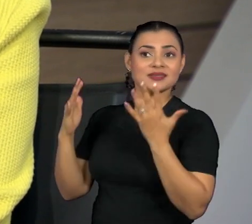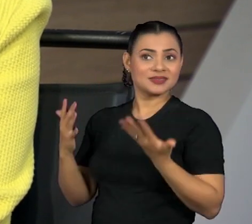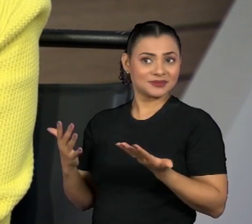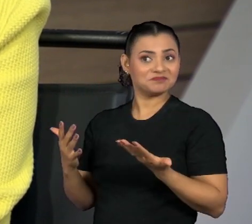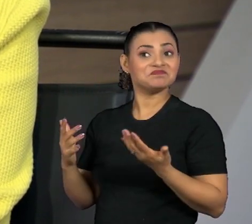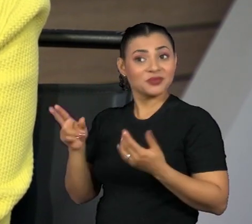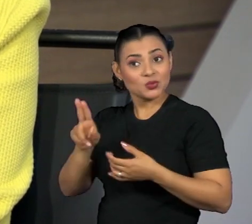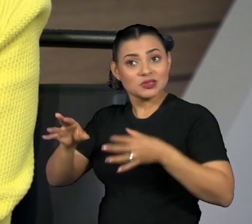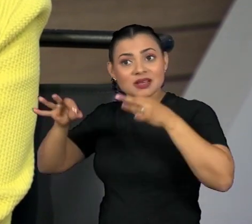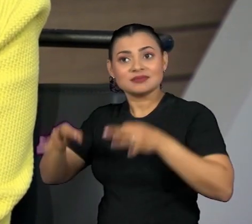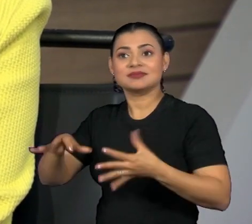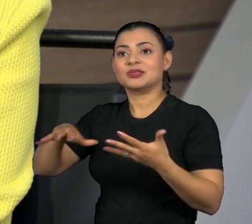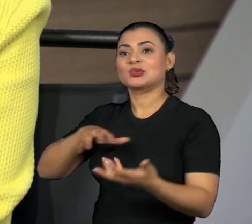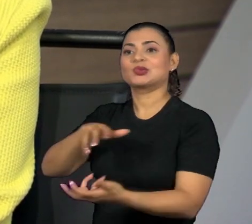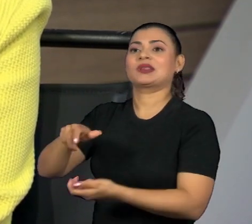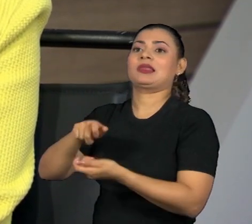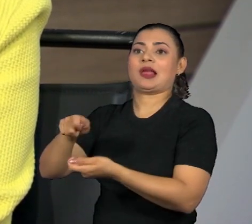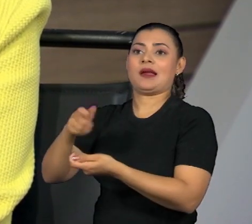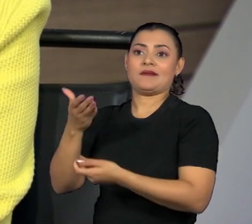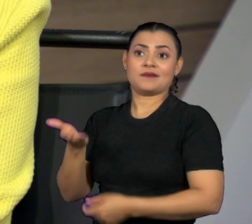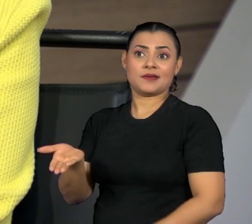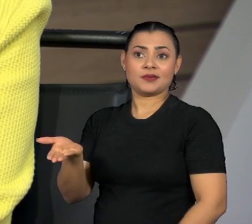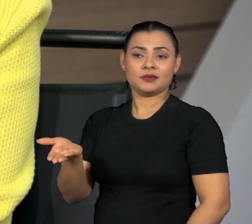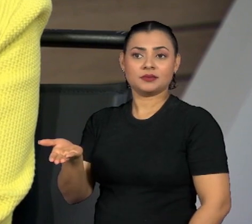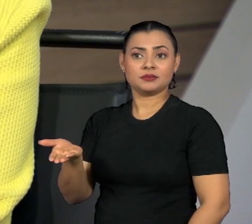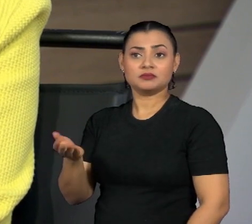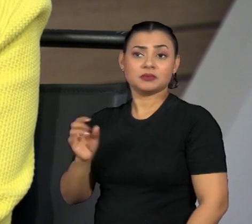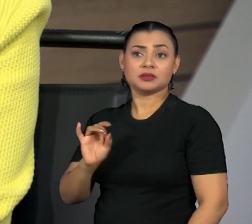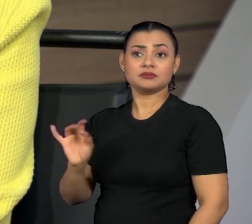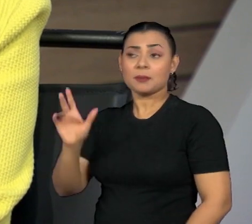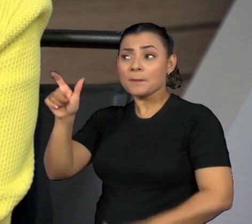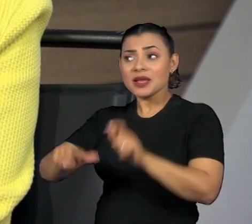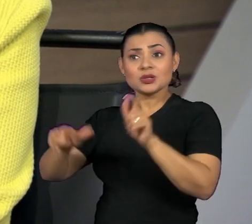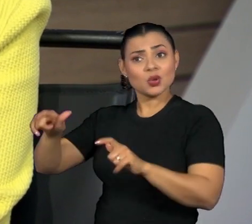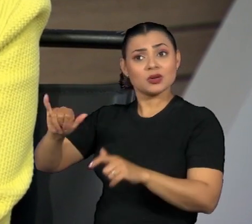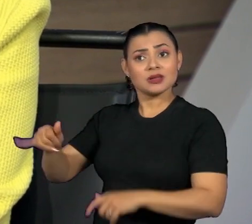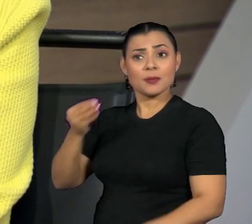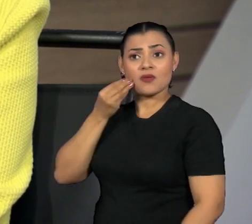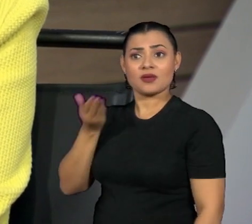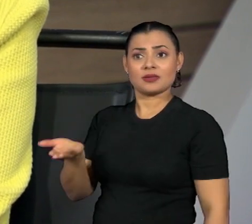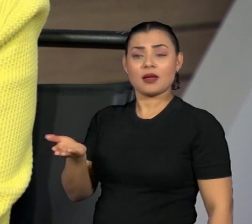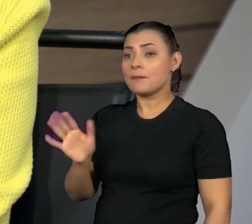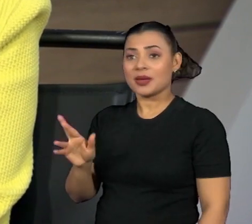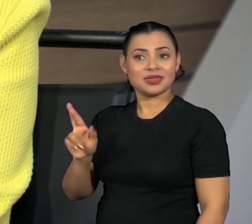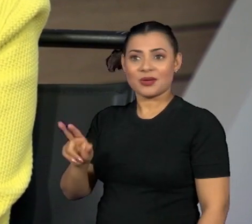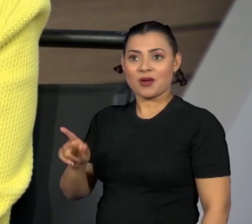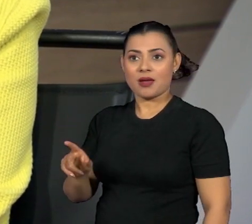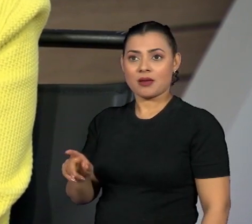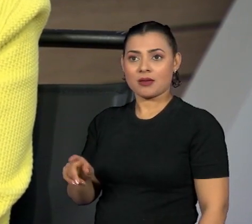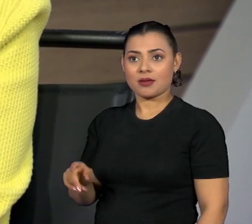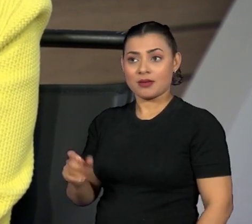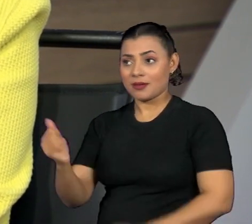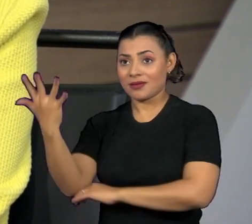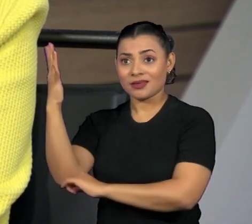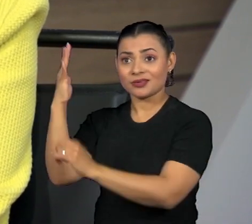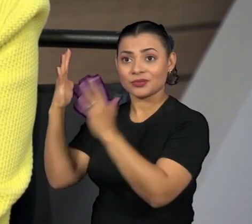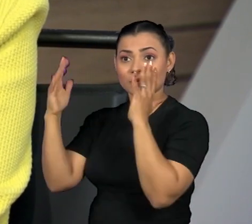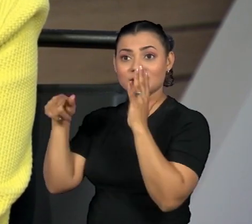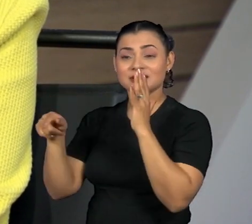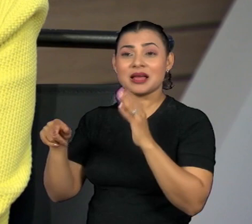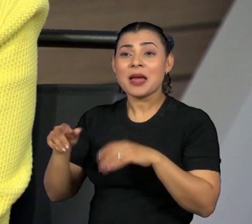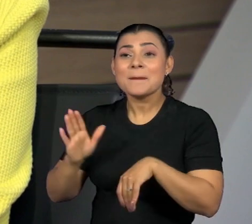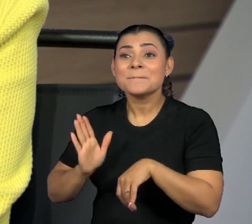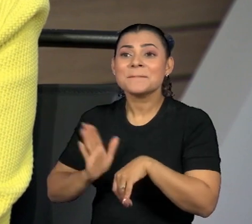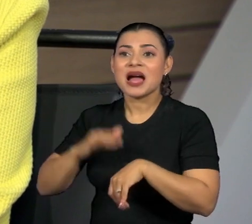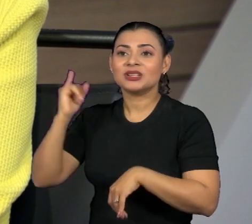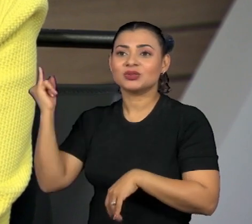sendo algo que é para ser o uso das pessoas. Mas, na verdade, não. O mundo natural tem um valor intrínseco